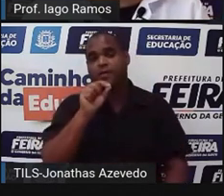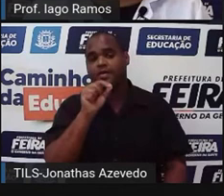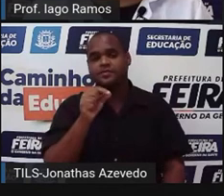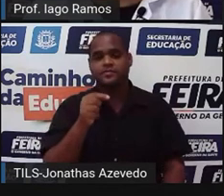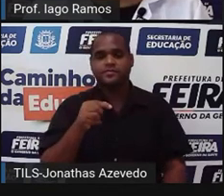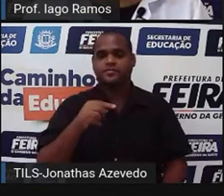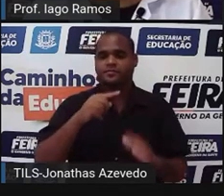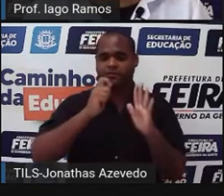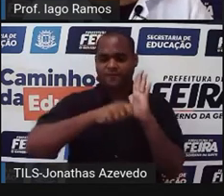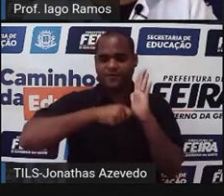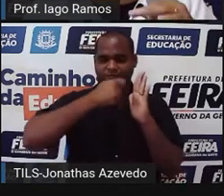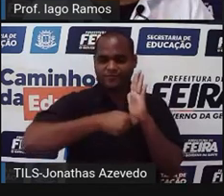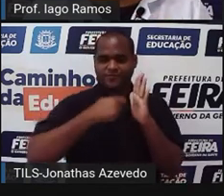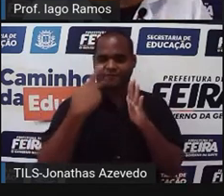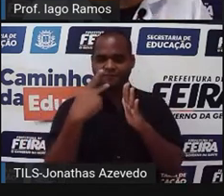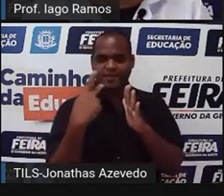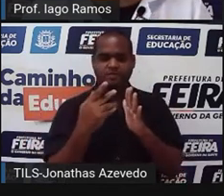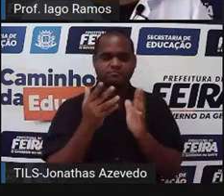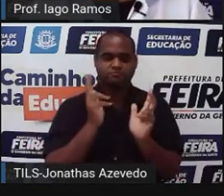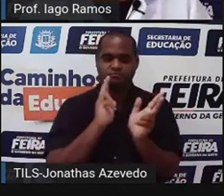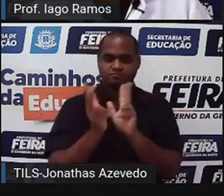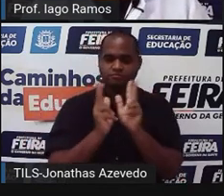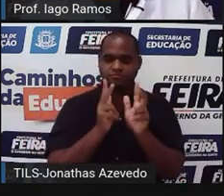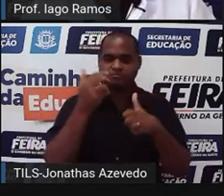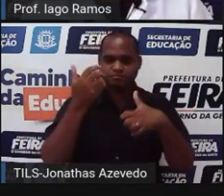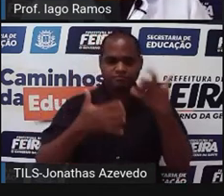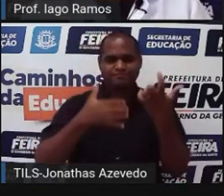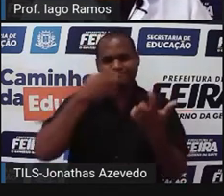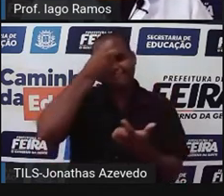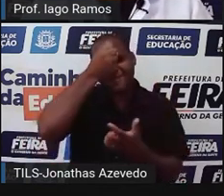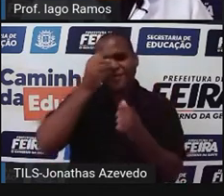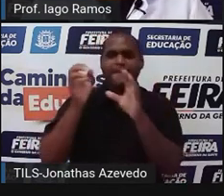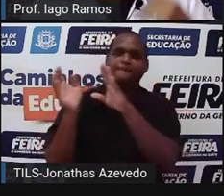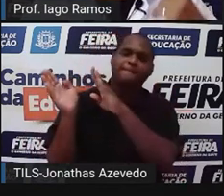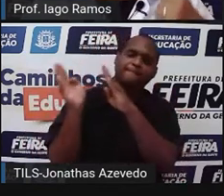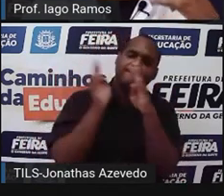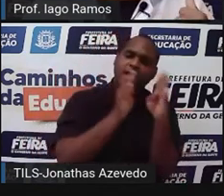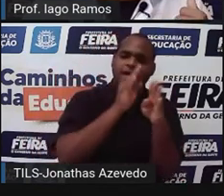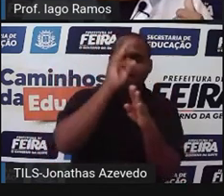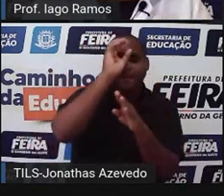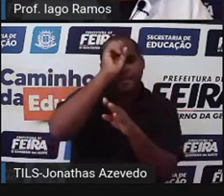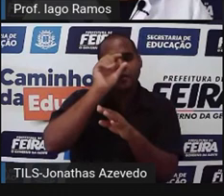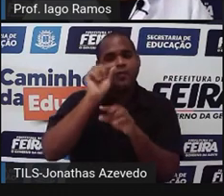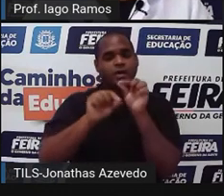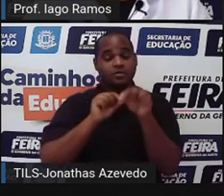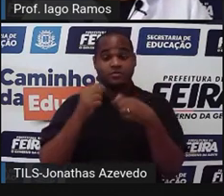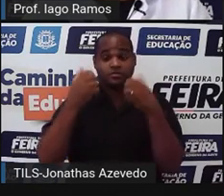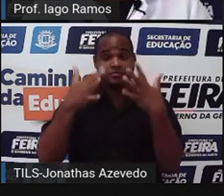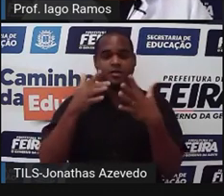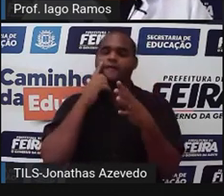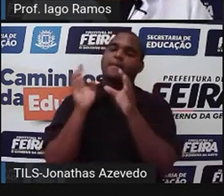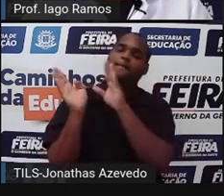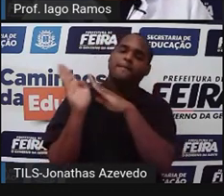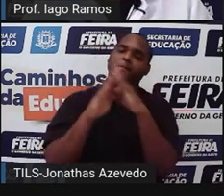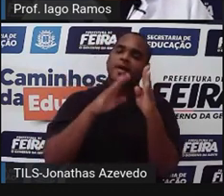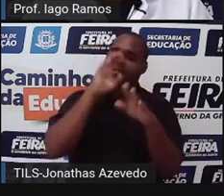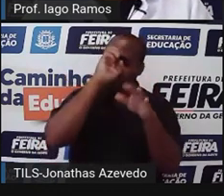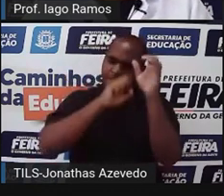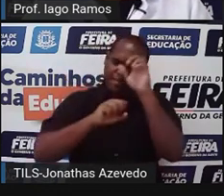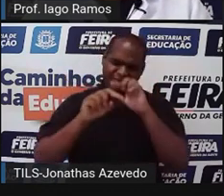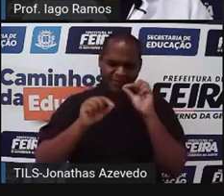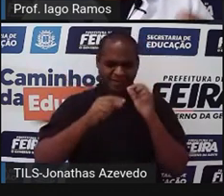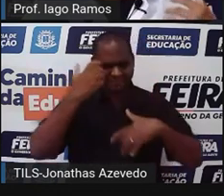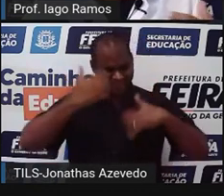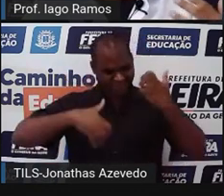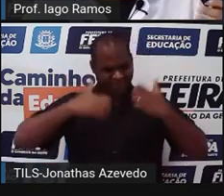Grave um áudio comentando sobre o que você aprendeu nessa aula e depois você mesmo pode ouvir esse áudio. Tá bom? Pra